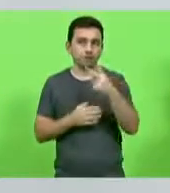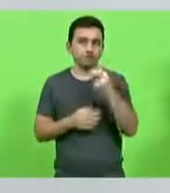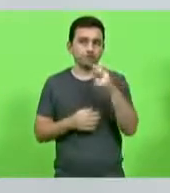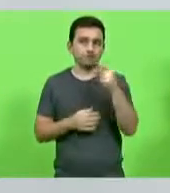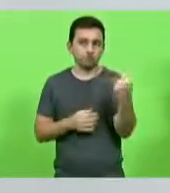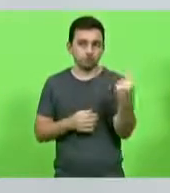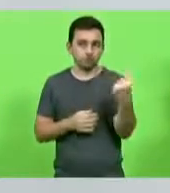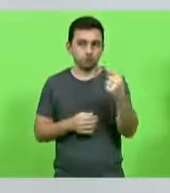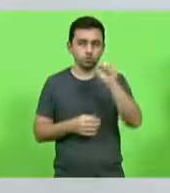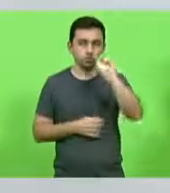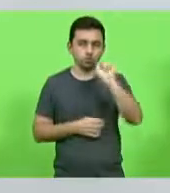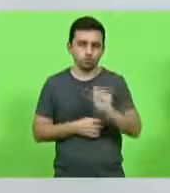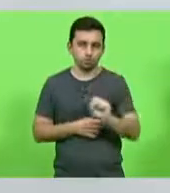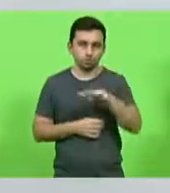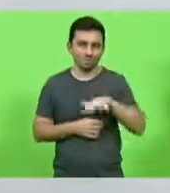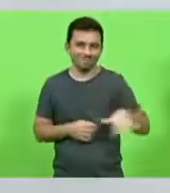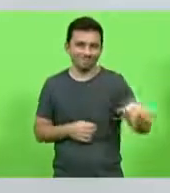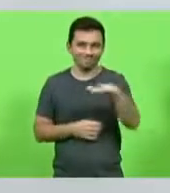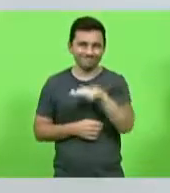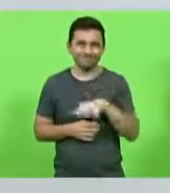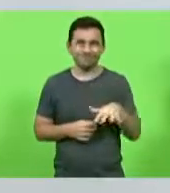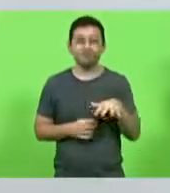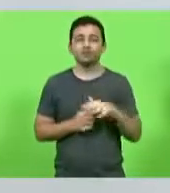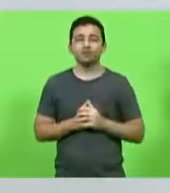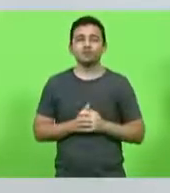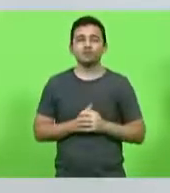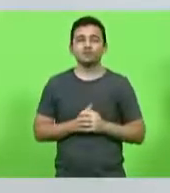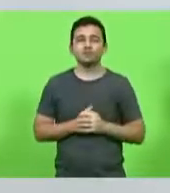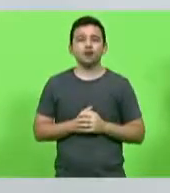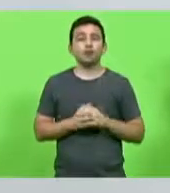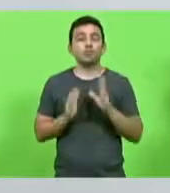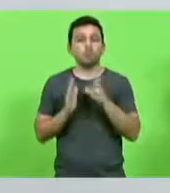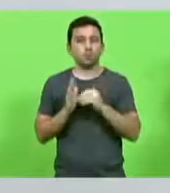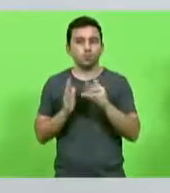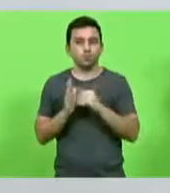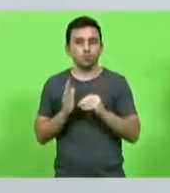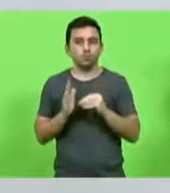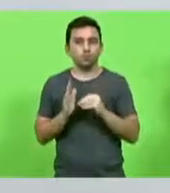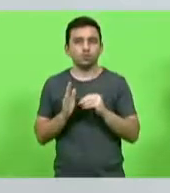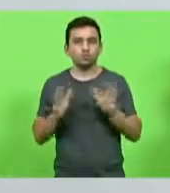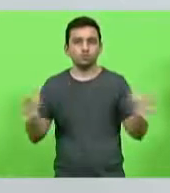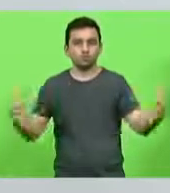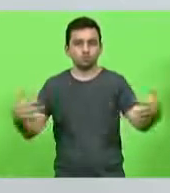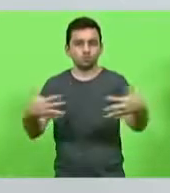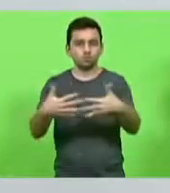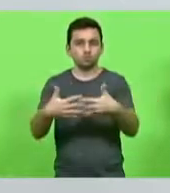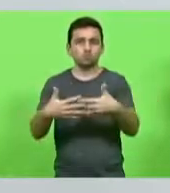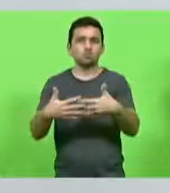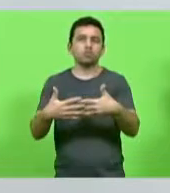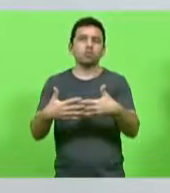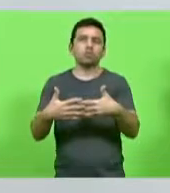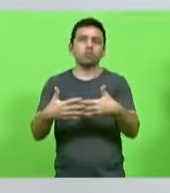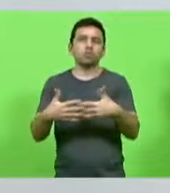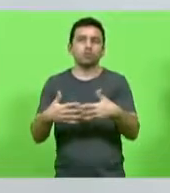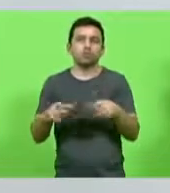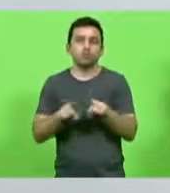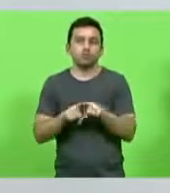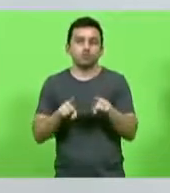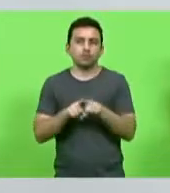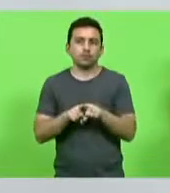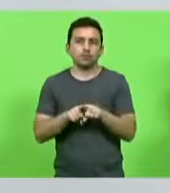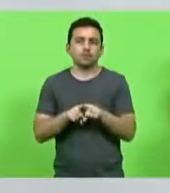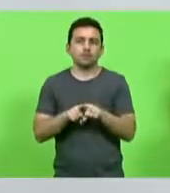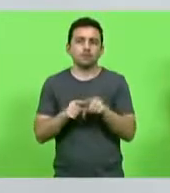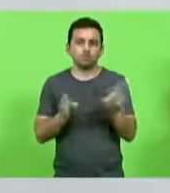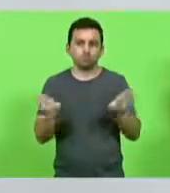regiões sudeste e sul do Brasil. Para a modalidade de cerco traineira, barra traineira, a temporada de